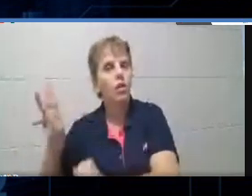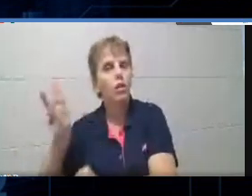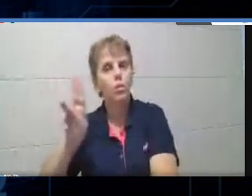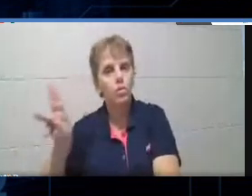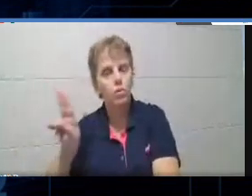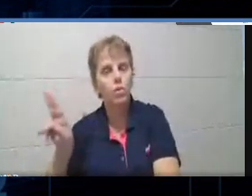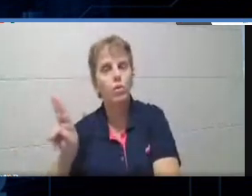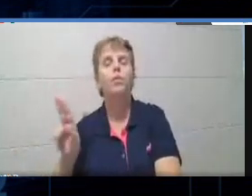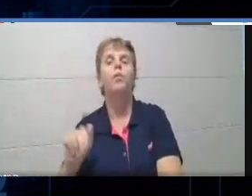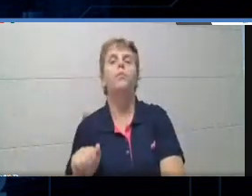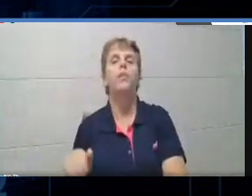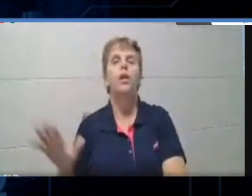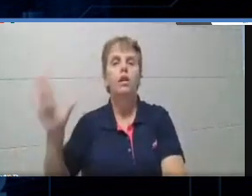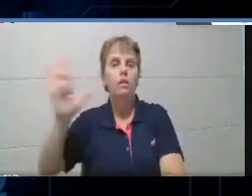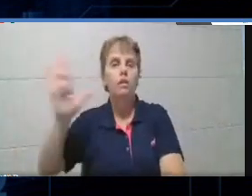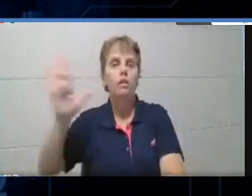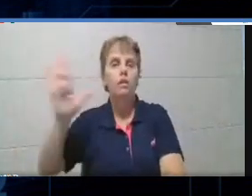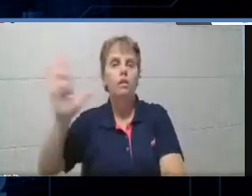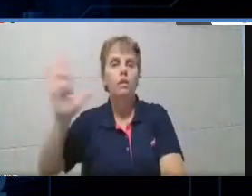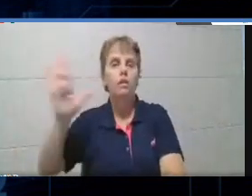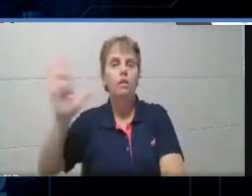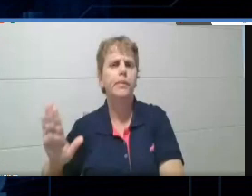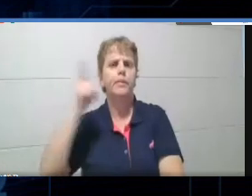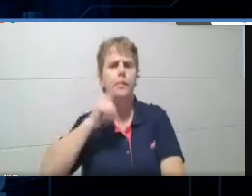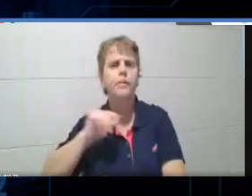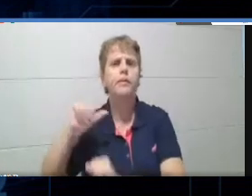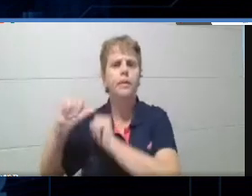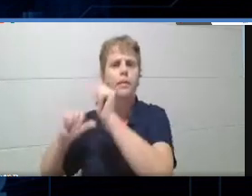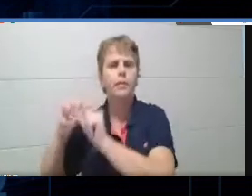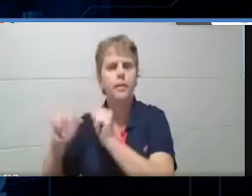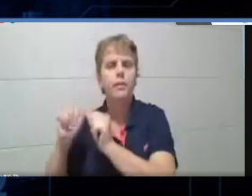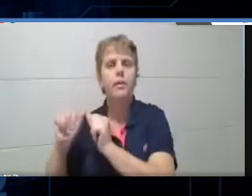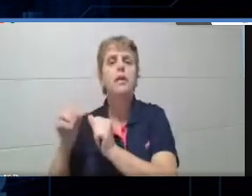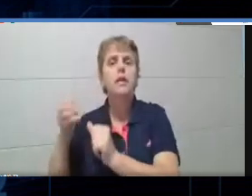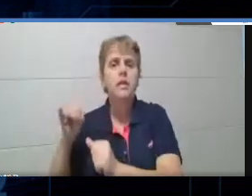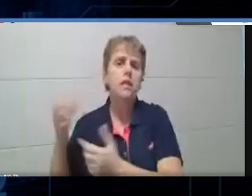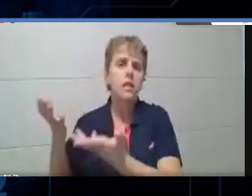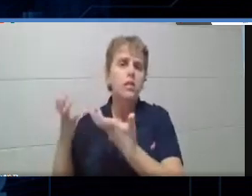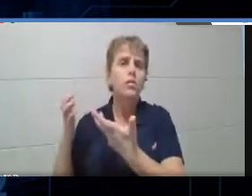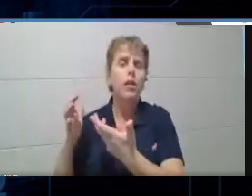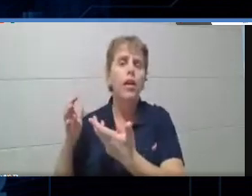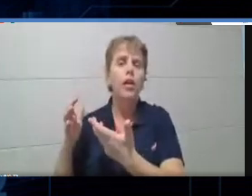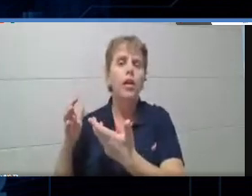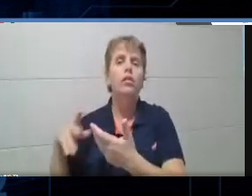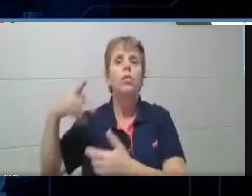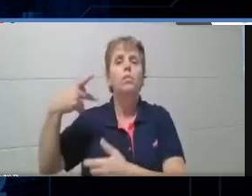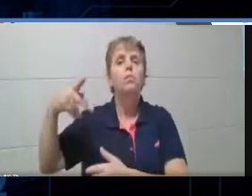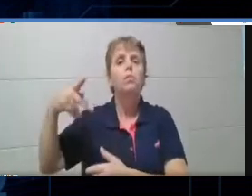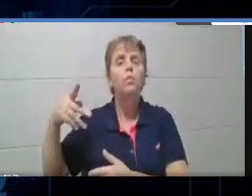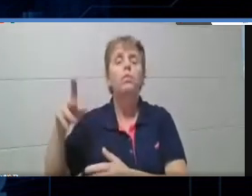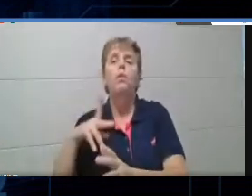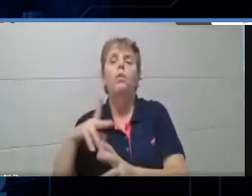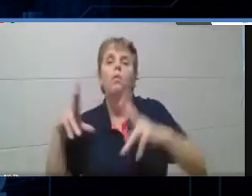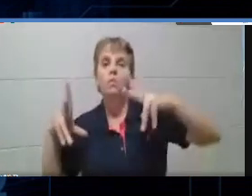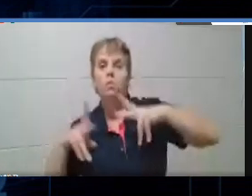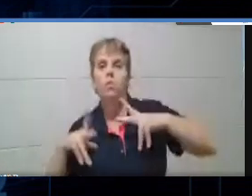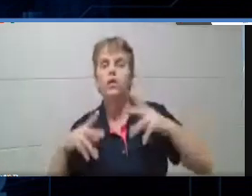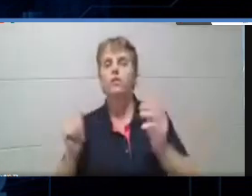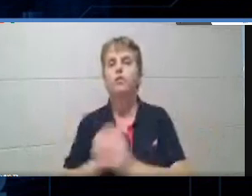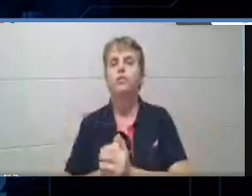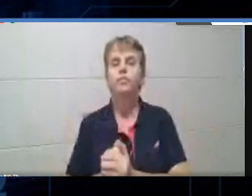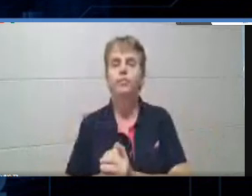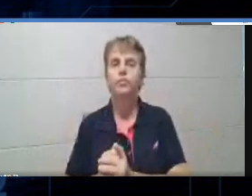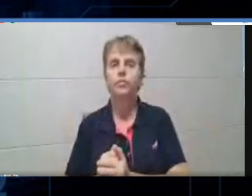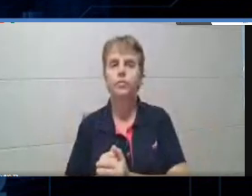Eu posso alterar a imagem, eu posso alterar se esse quiz eu quero que seja público ou não, tá? Lembrando que público